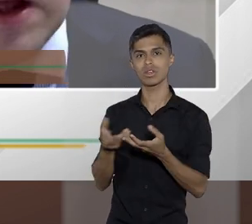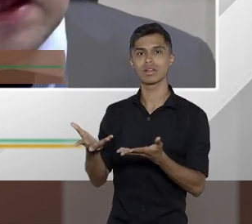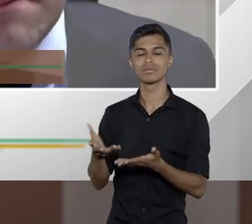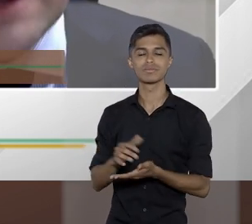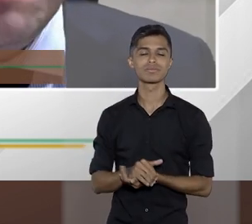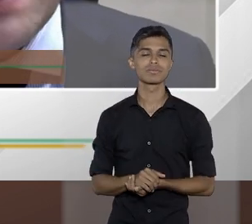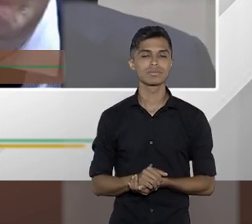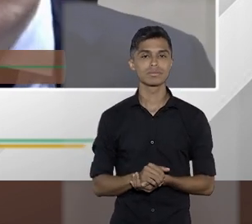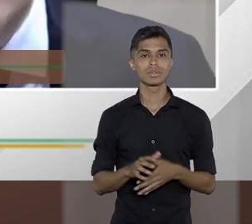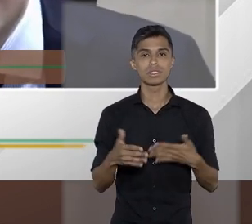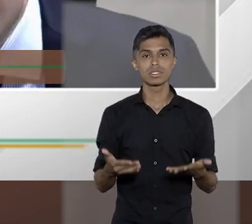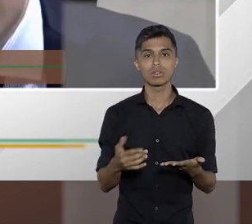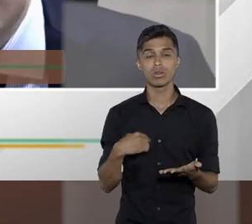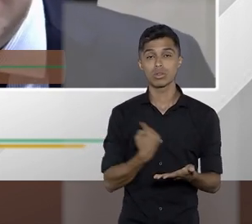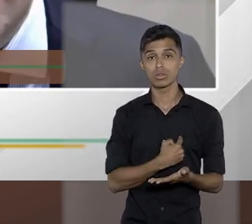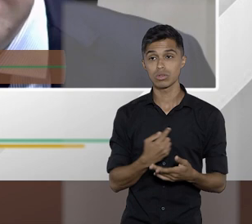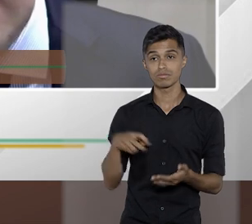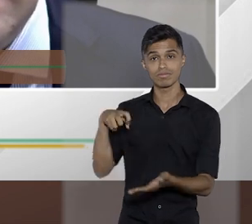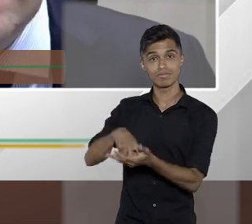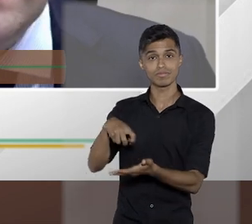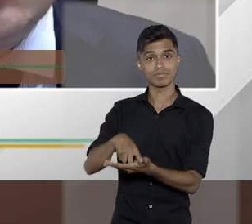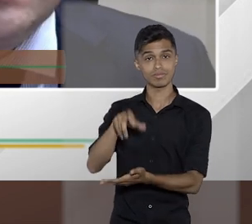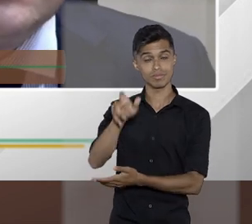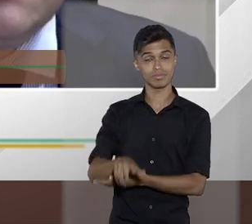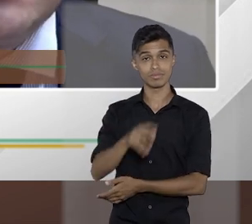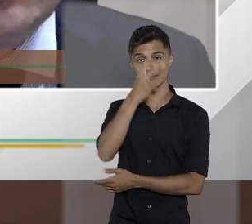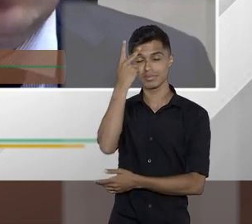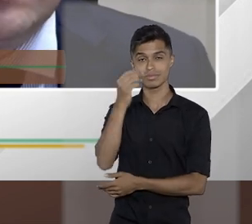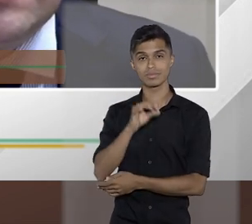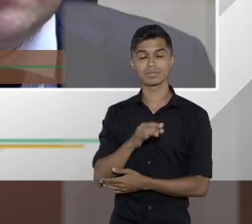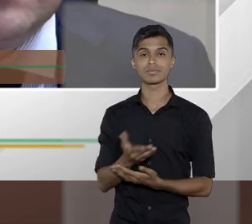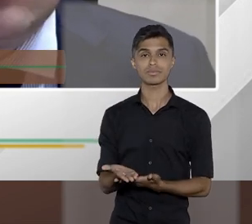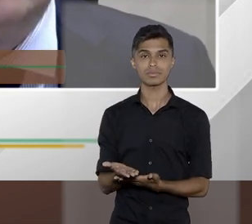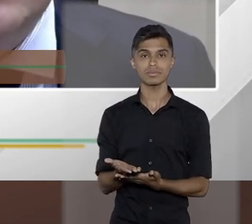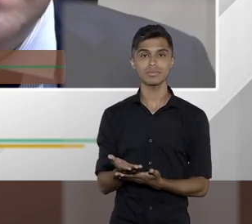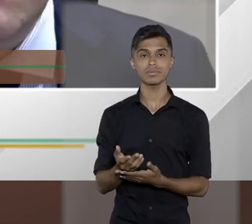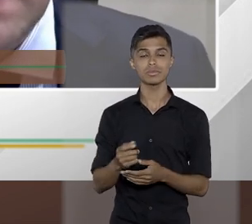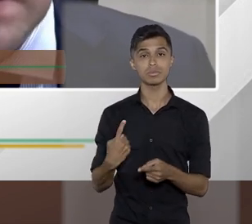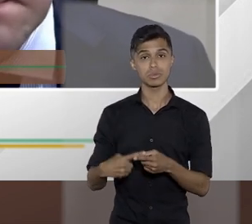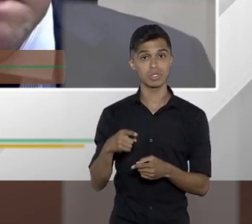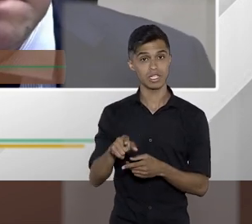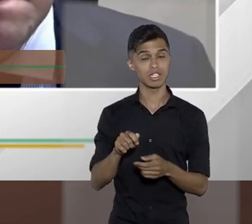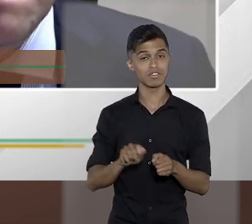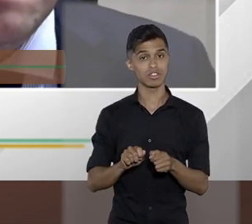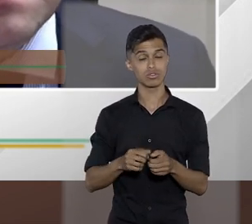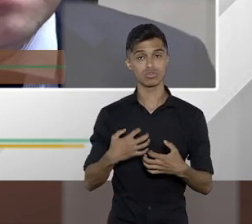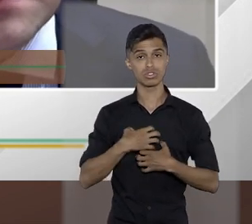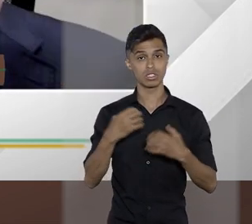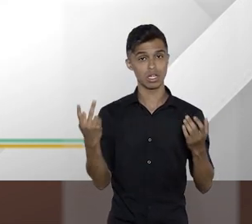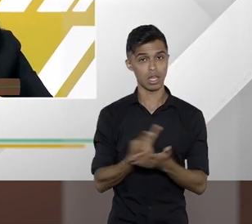status quo, mas para punir aquele agente que praticou aquela conduta indevida.